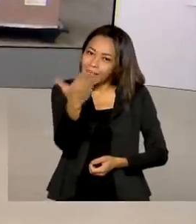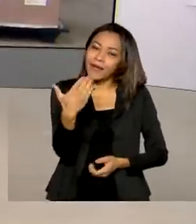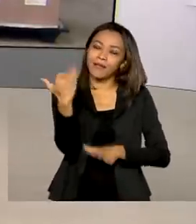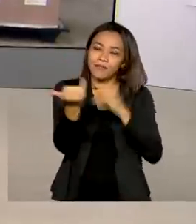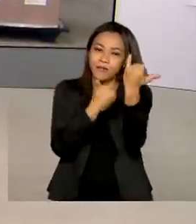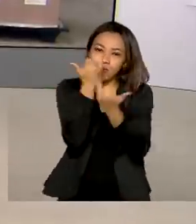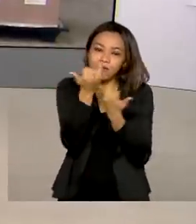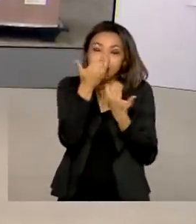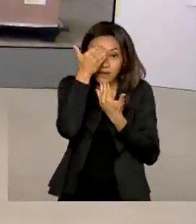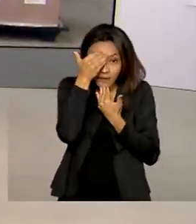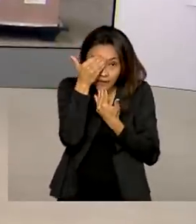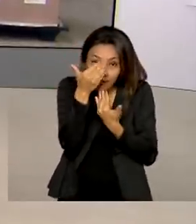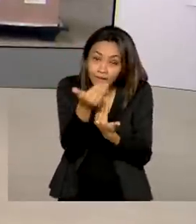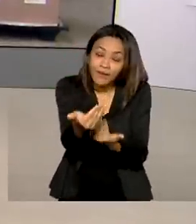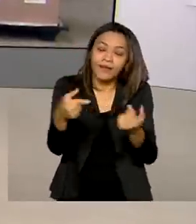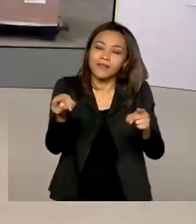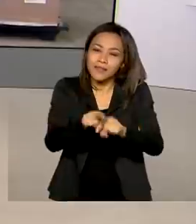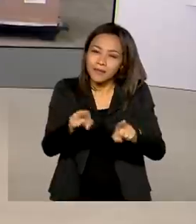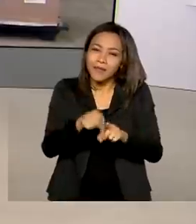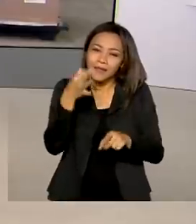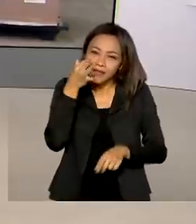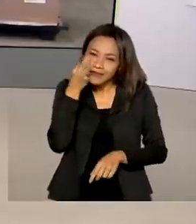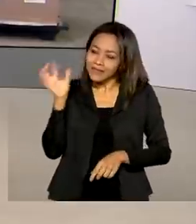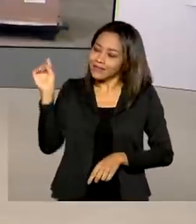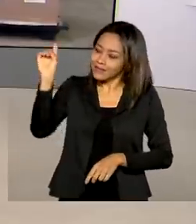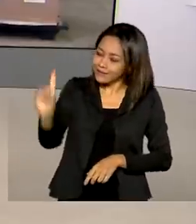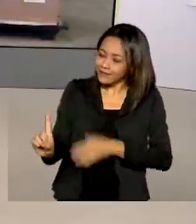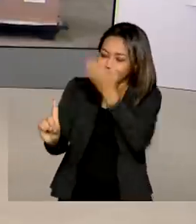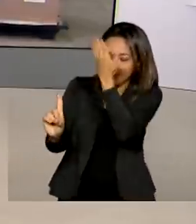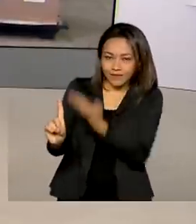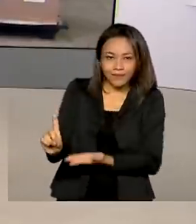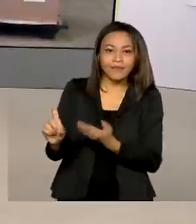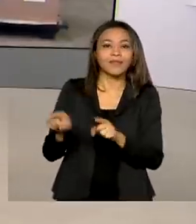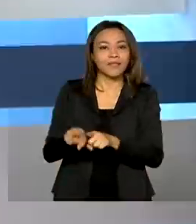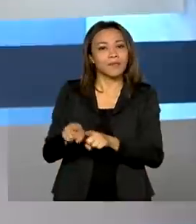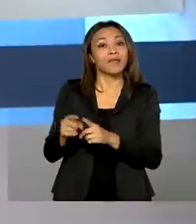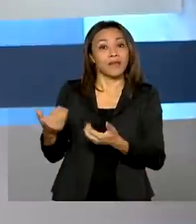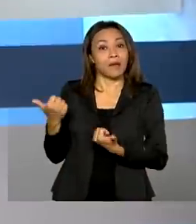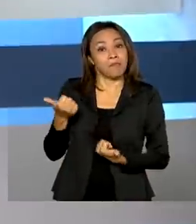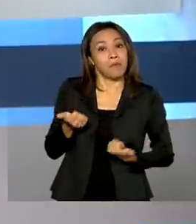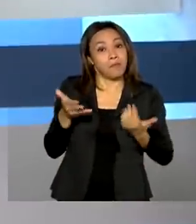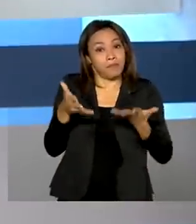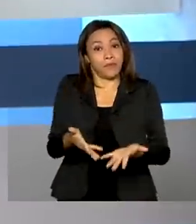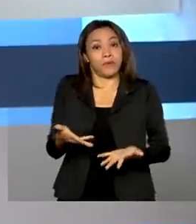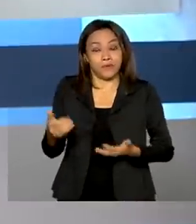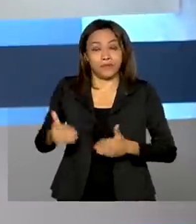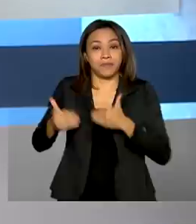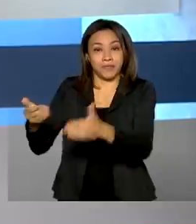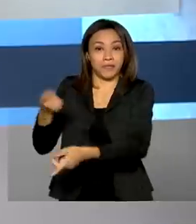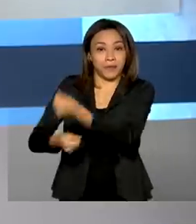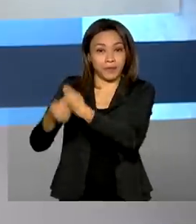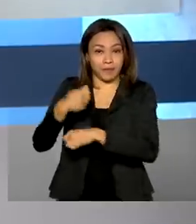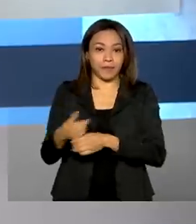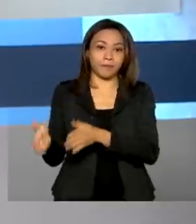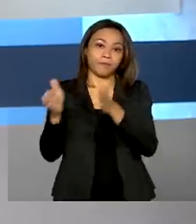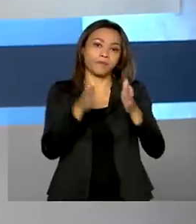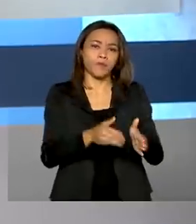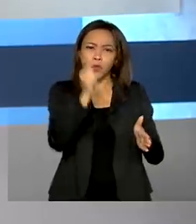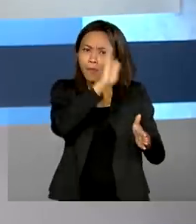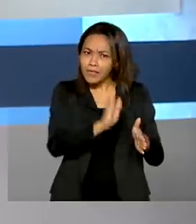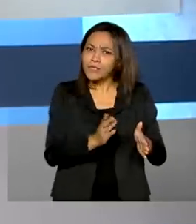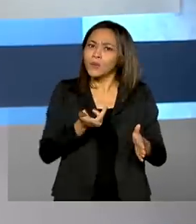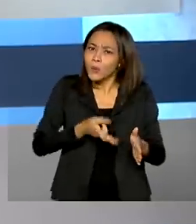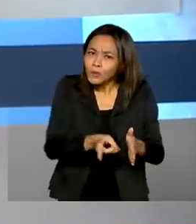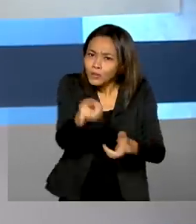agradece também a participação do Carlos Costa, do Ministério da Economia. Bom trabalho para vocês. E olha, o Brasil avança nas negociações para